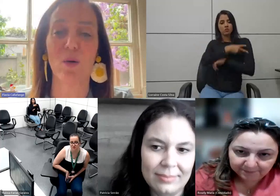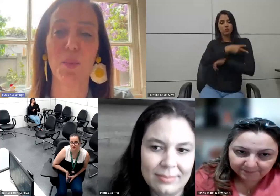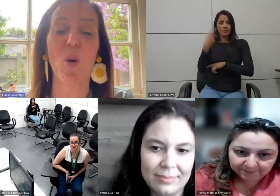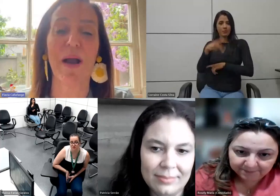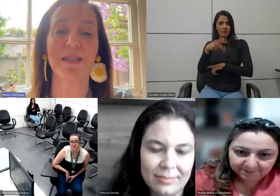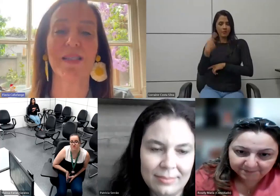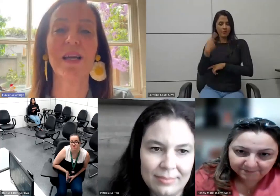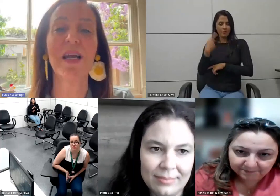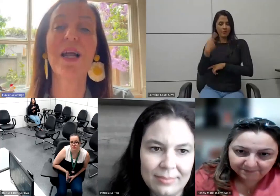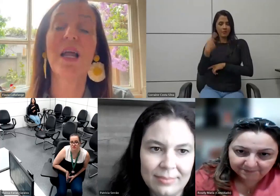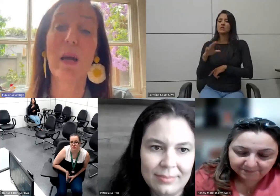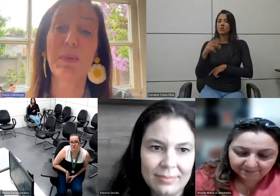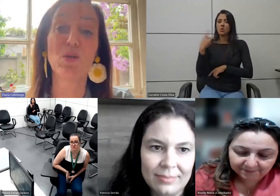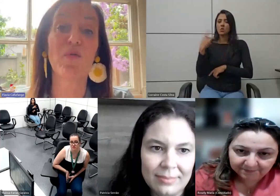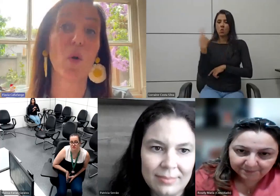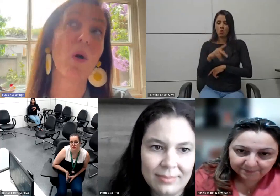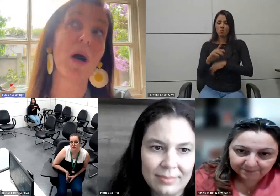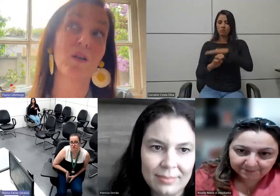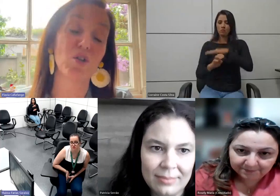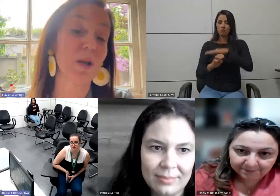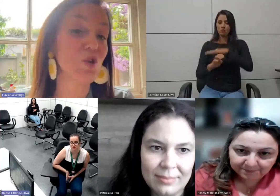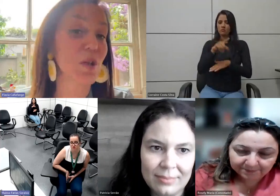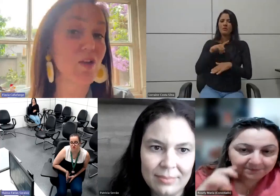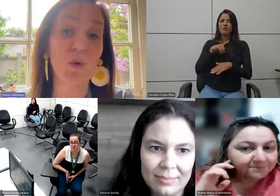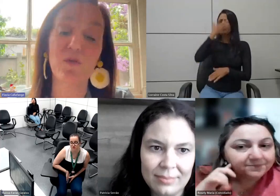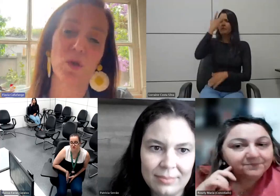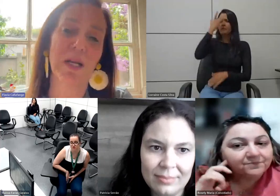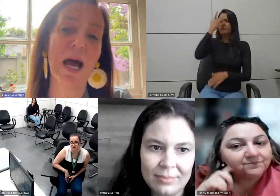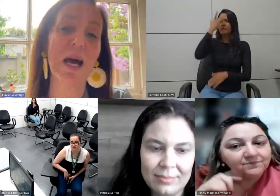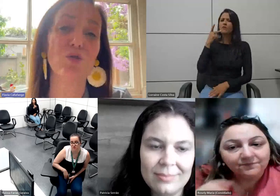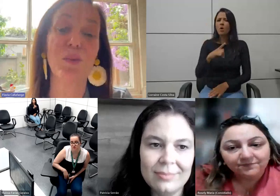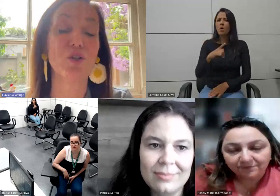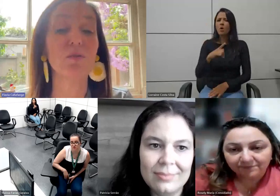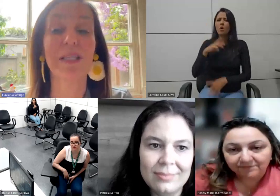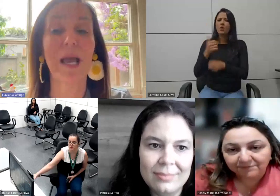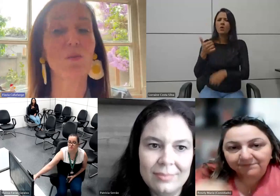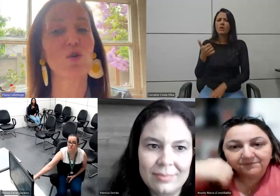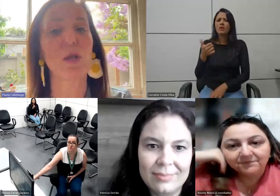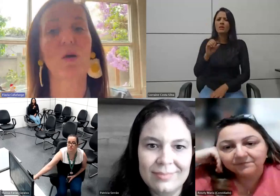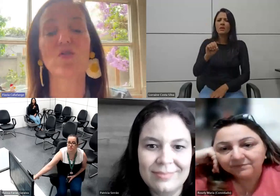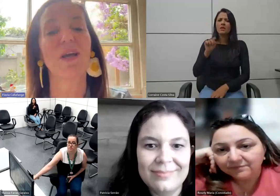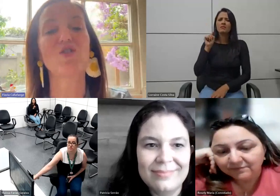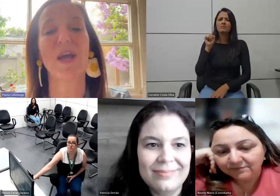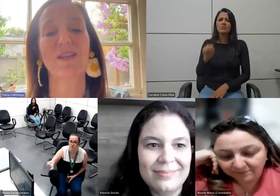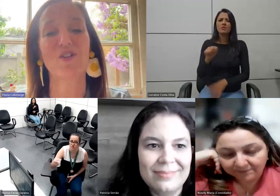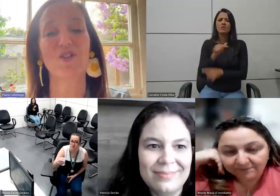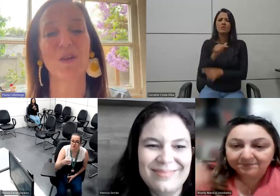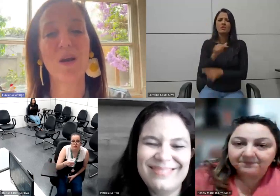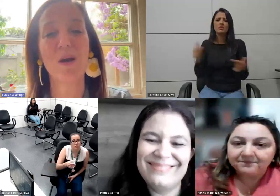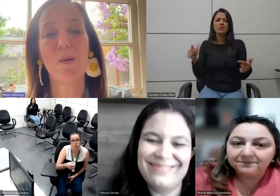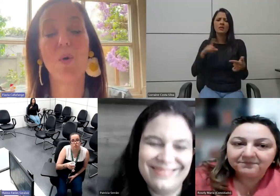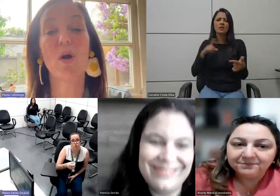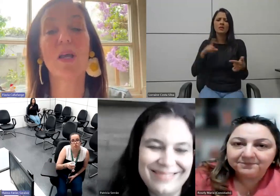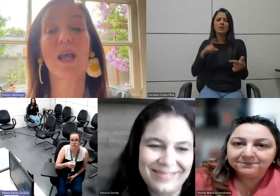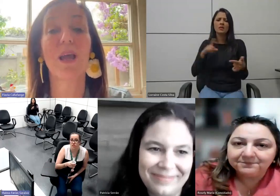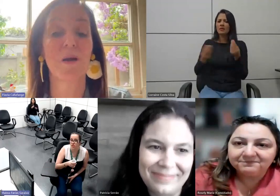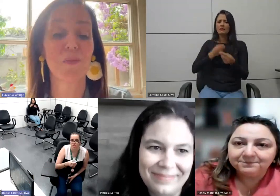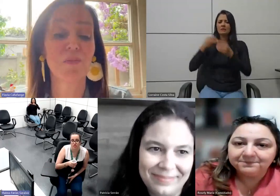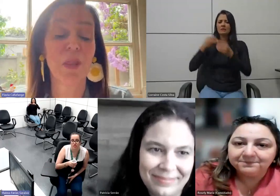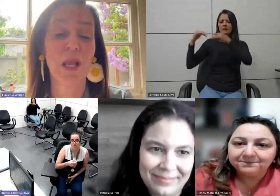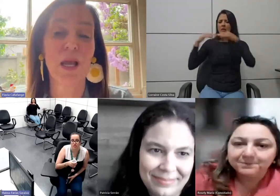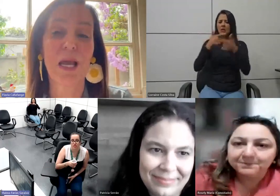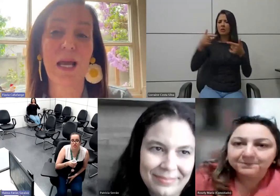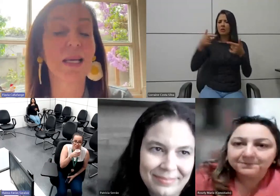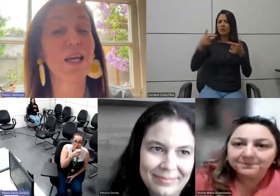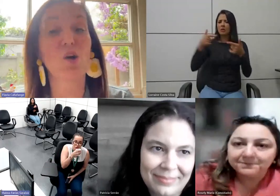Sunflower Paul White e a pessoa falou olha nós temos 10 mil funcionários mas não temos neurodivergentes porque